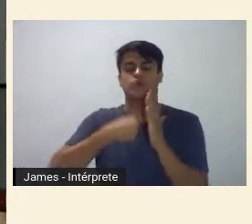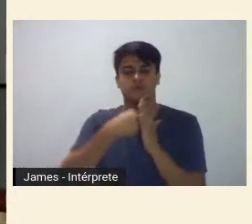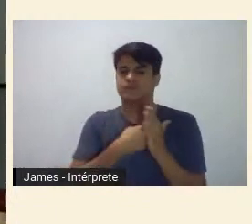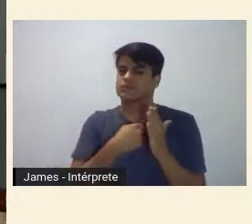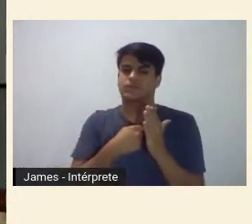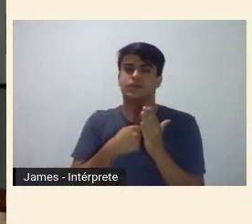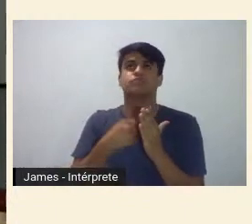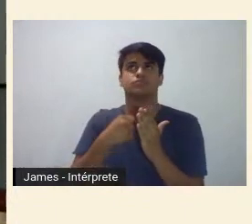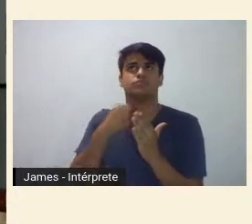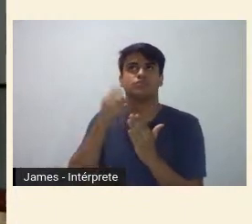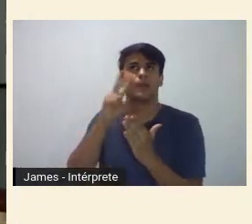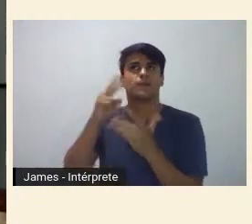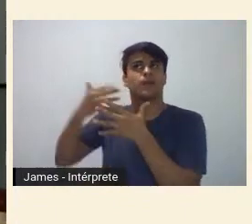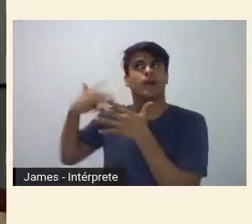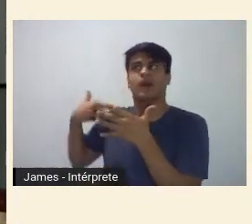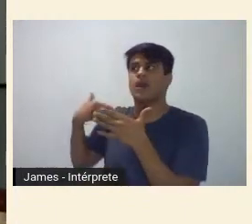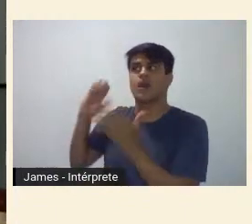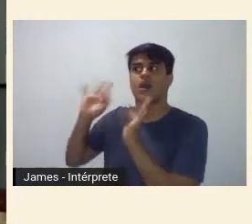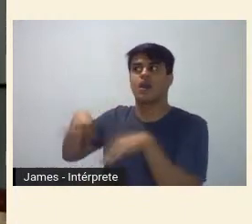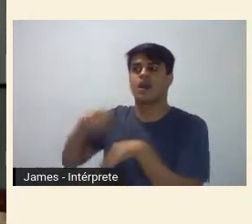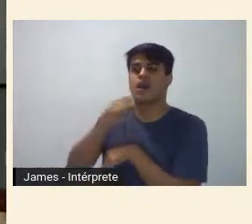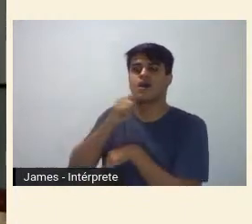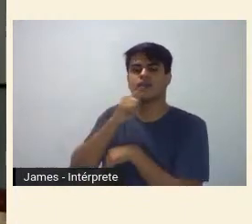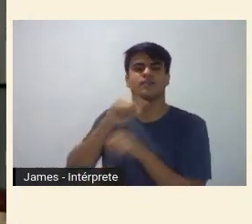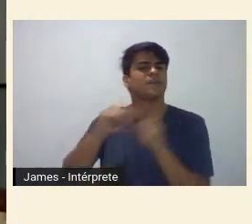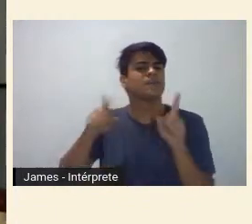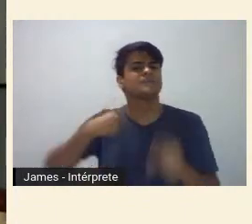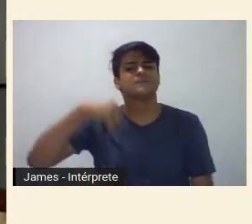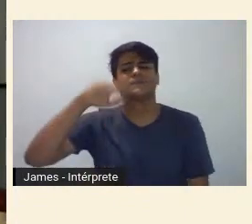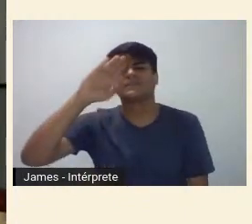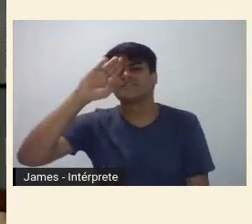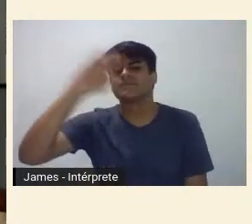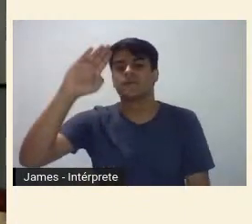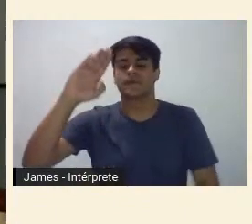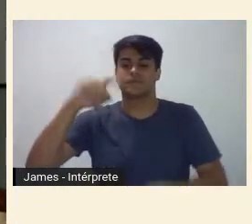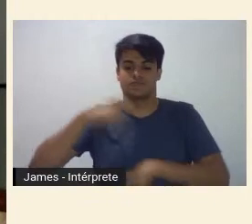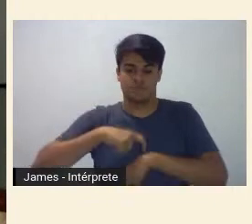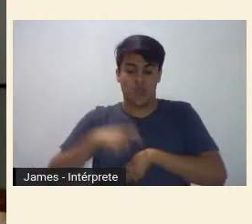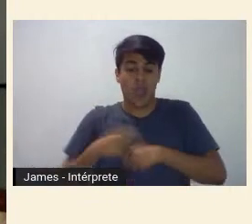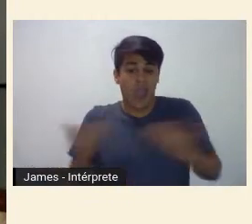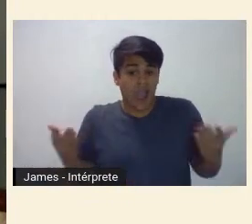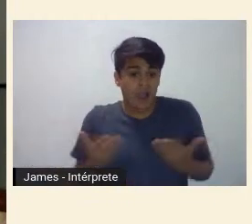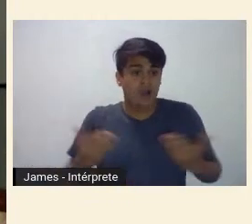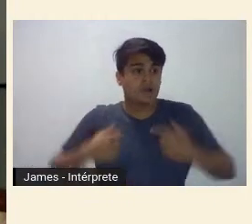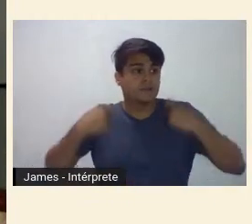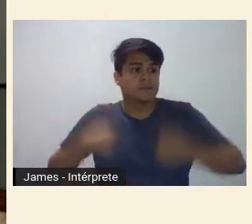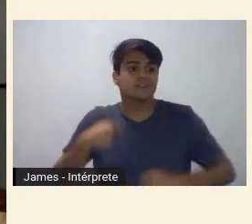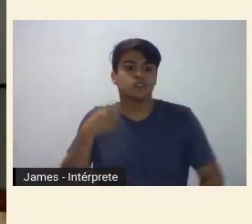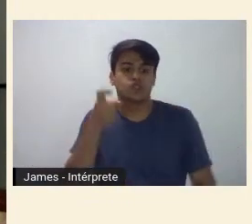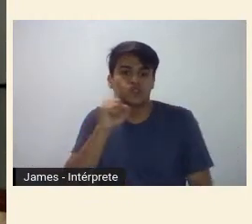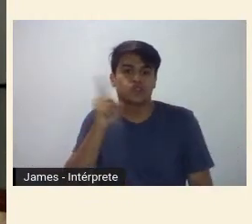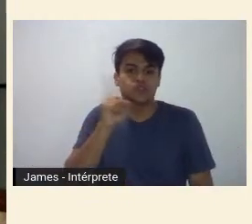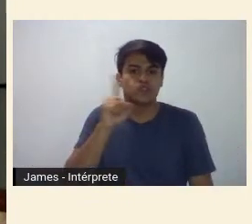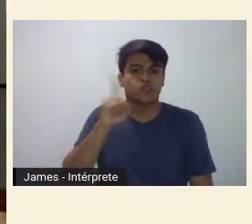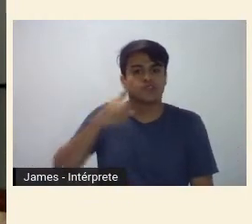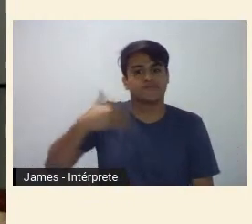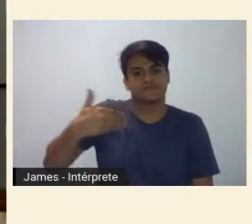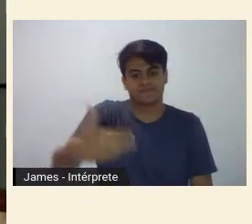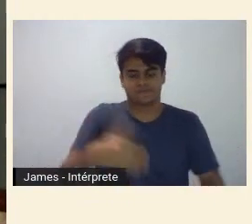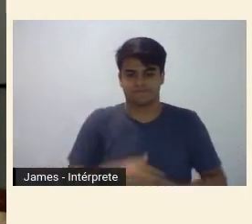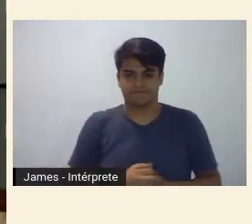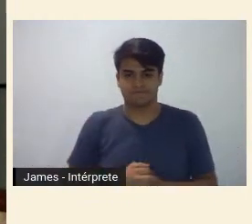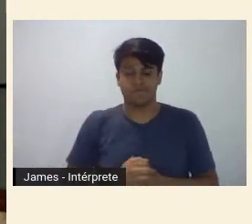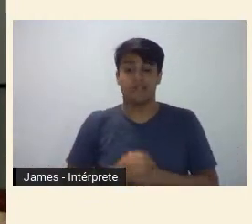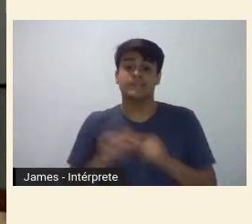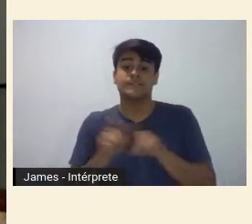mas principalmente pelo tempo presente que precisamos reinventar a cada dia e para responder a epígrafe inicial de Mário de